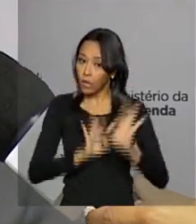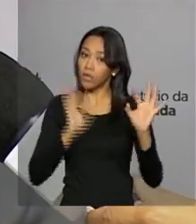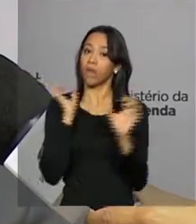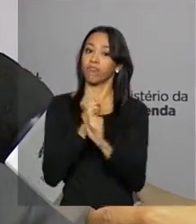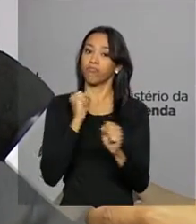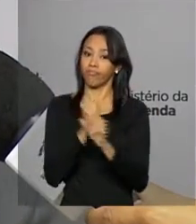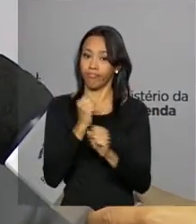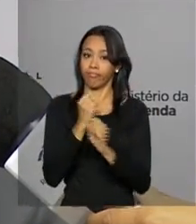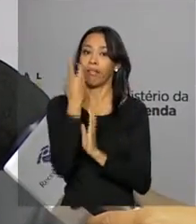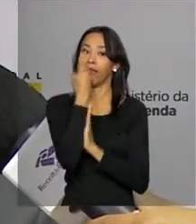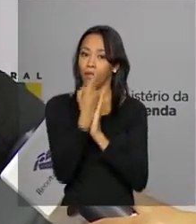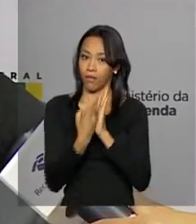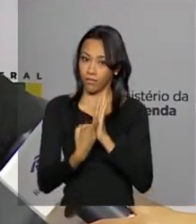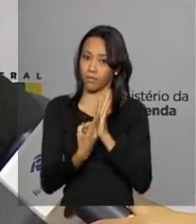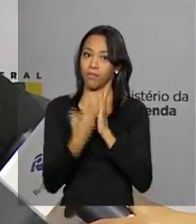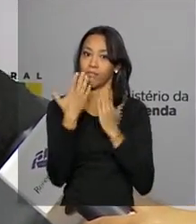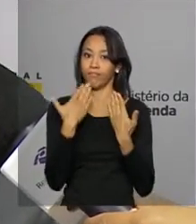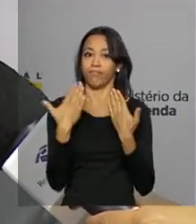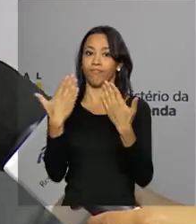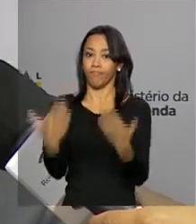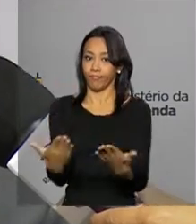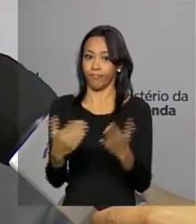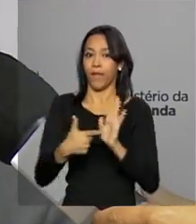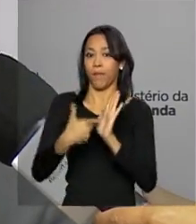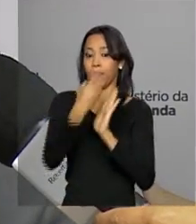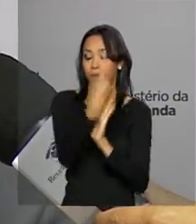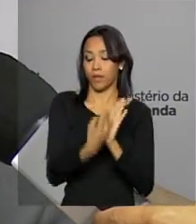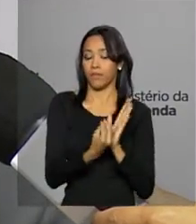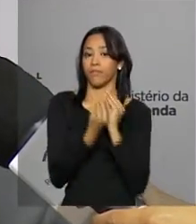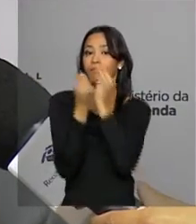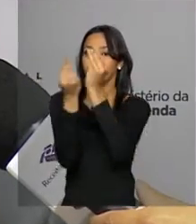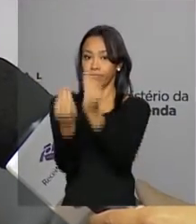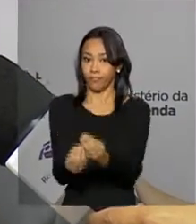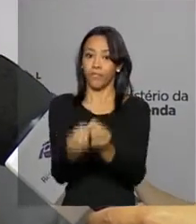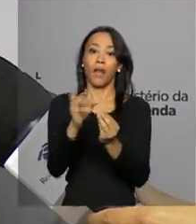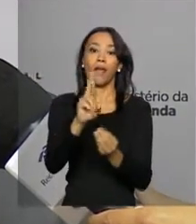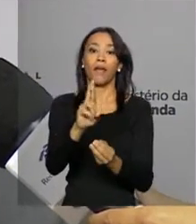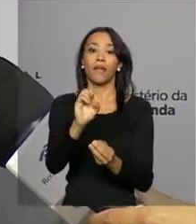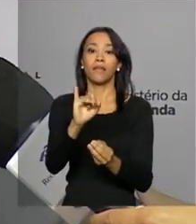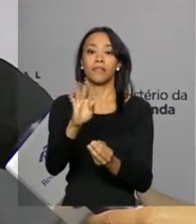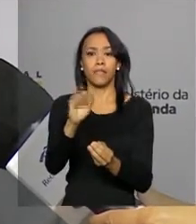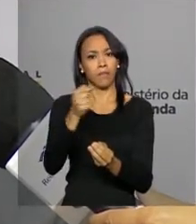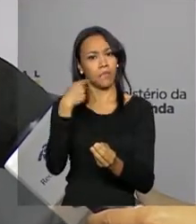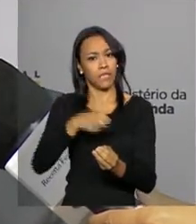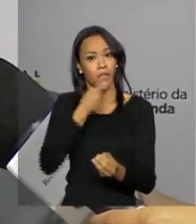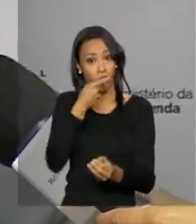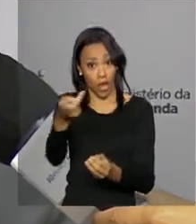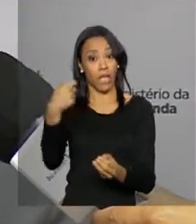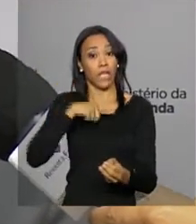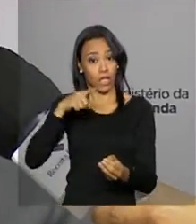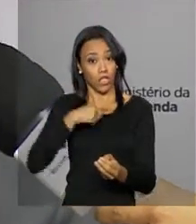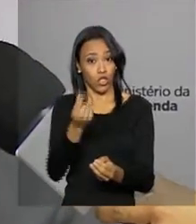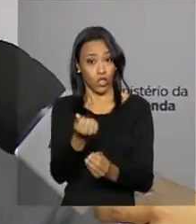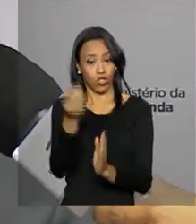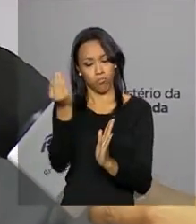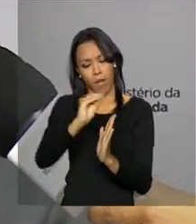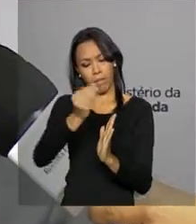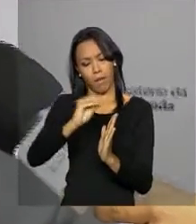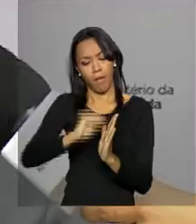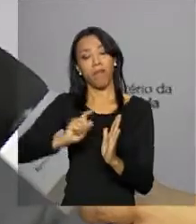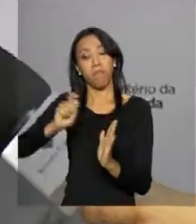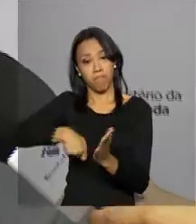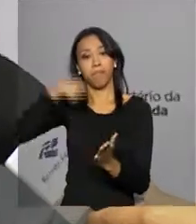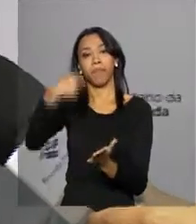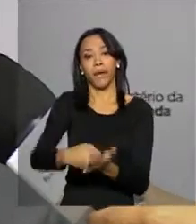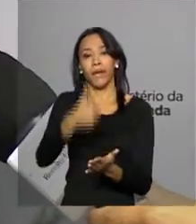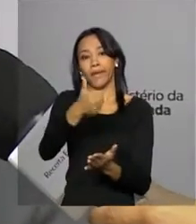perante a Receita Federal. Eles vão declarar espontaneamente que têm esses recursos e vão pagar 15%